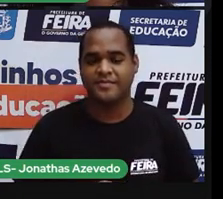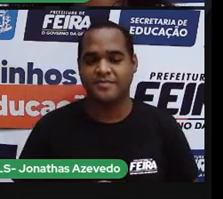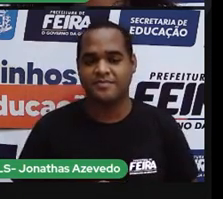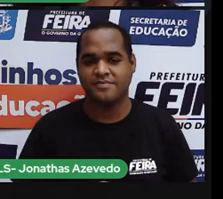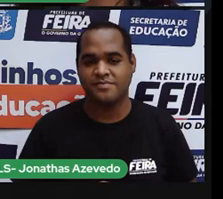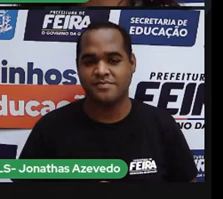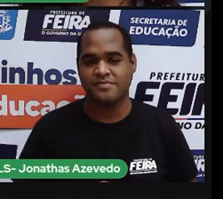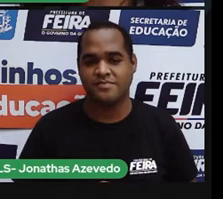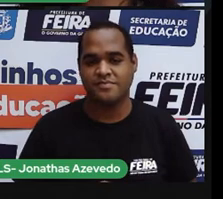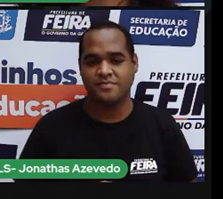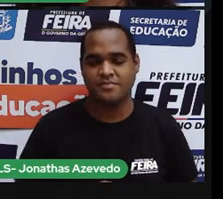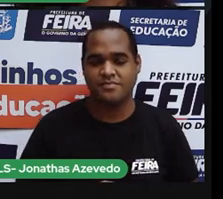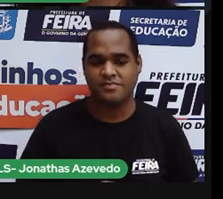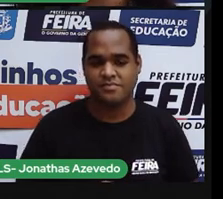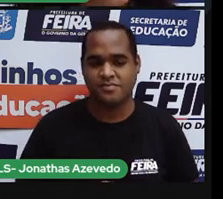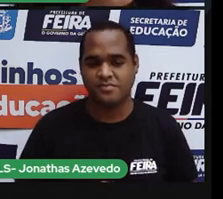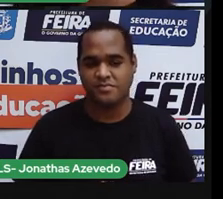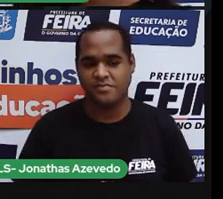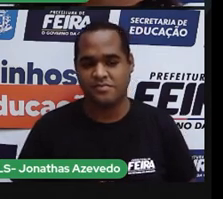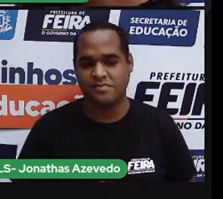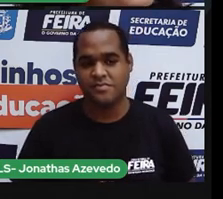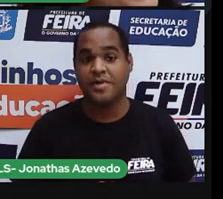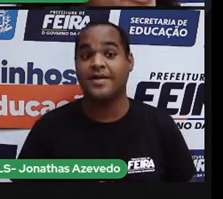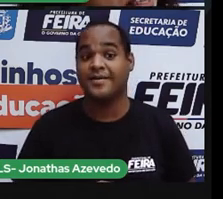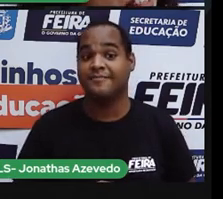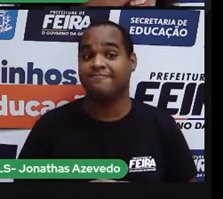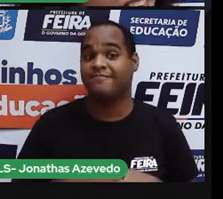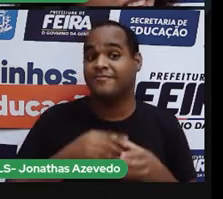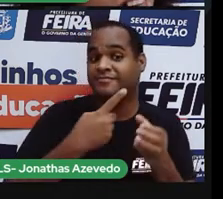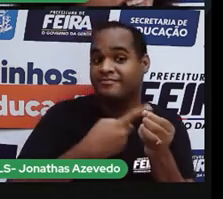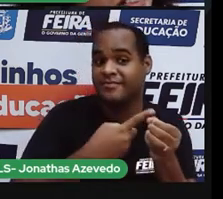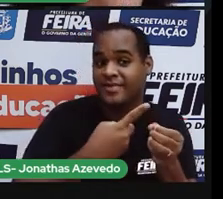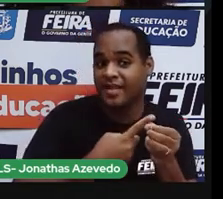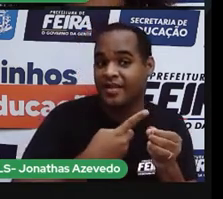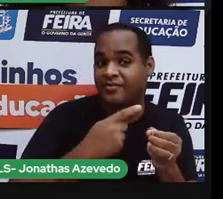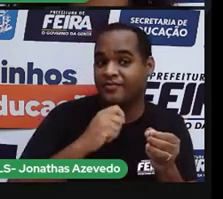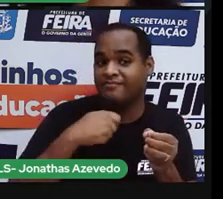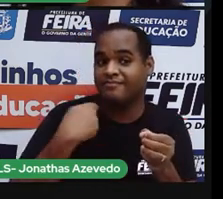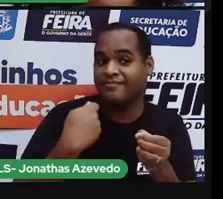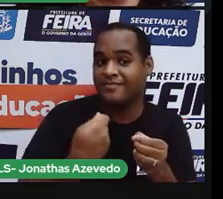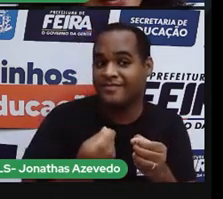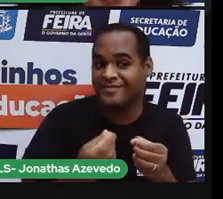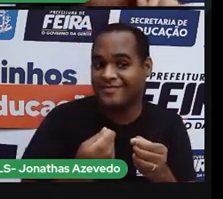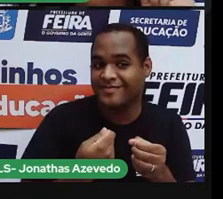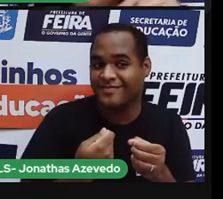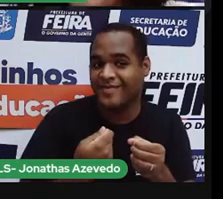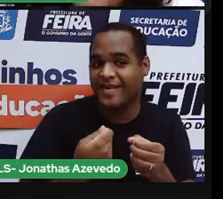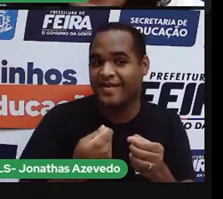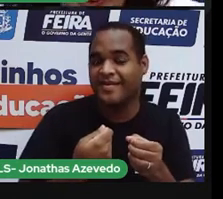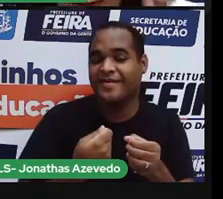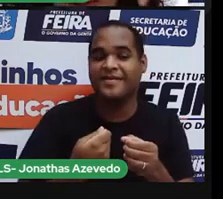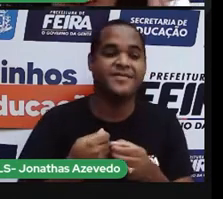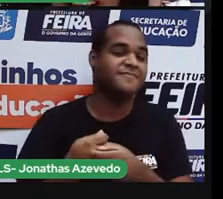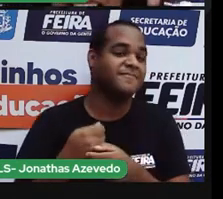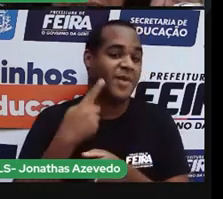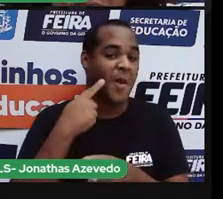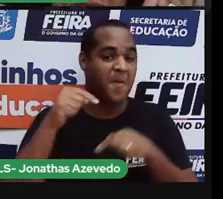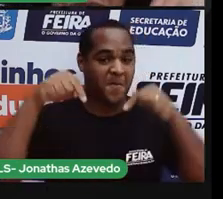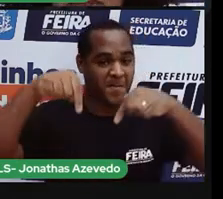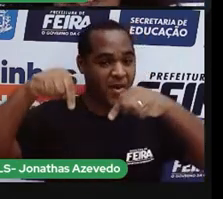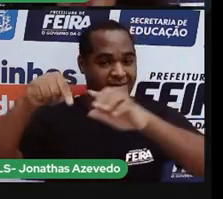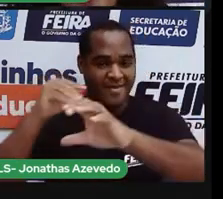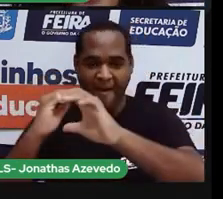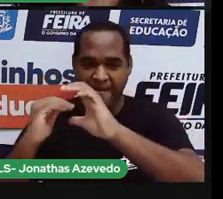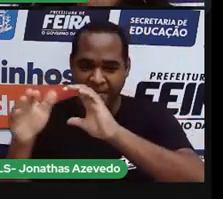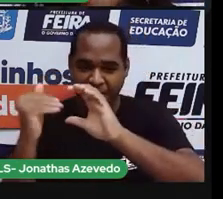Isso. O descrito de... Isso. Coloca aí